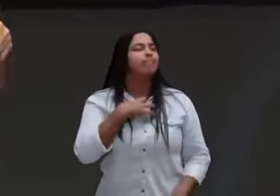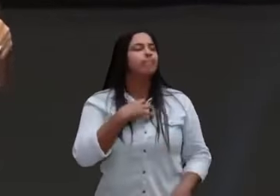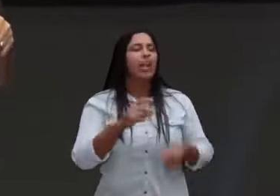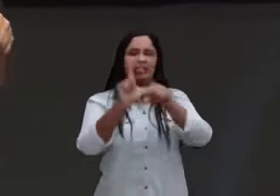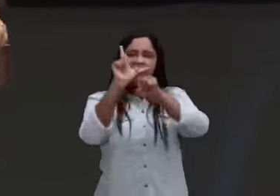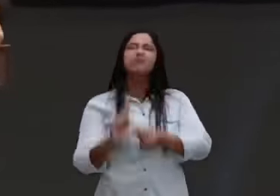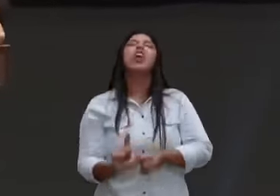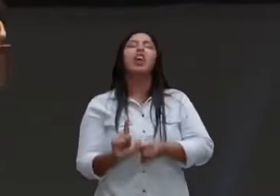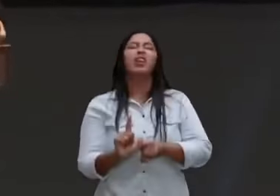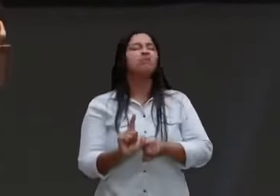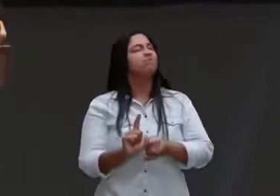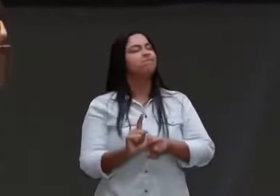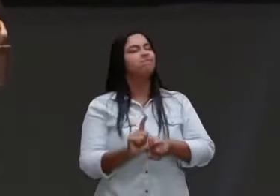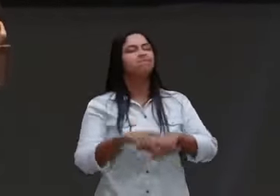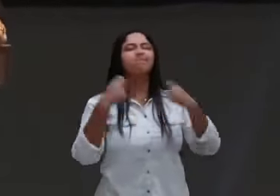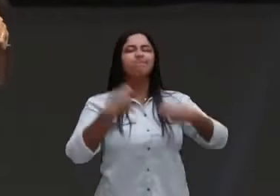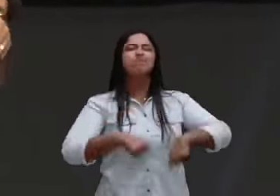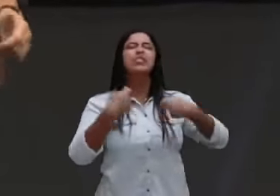eu sou grato,